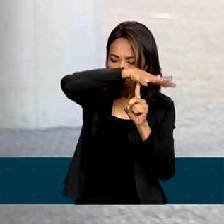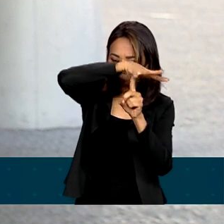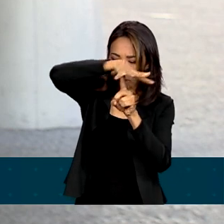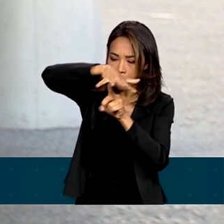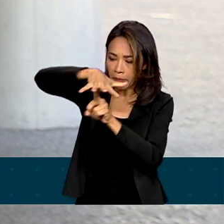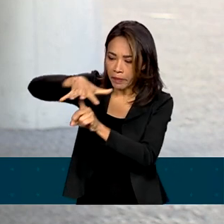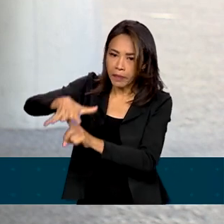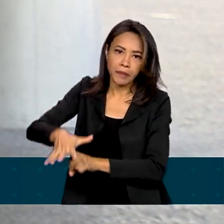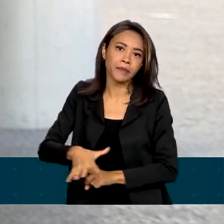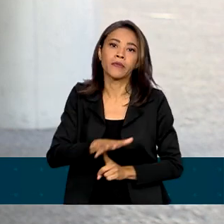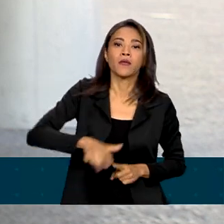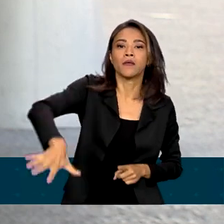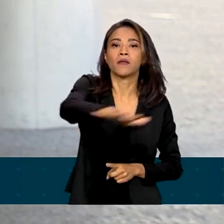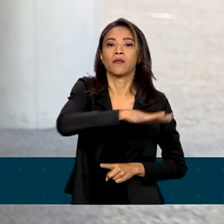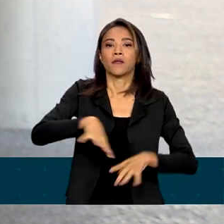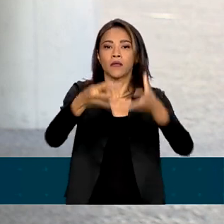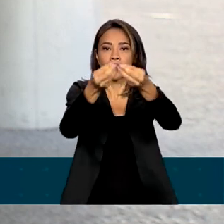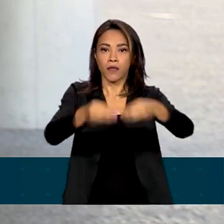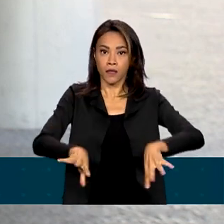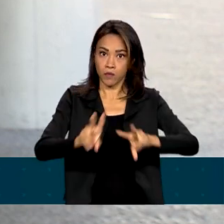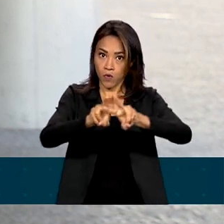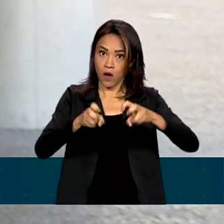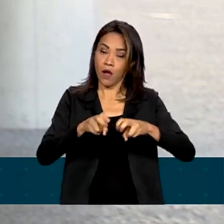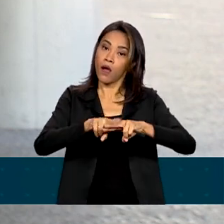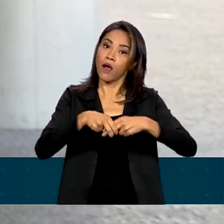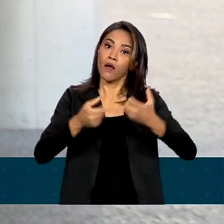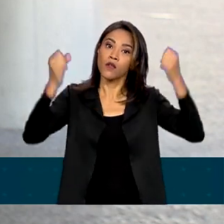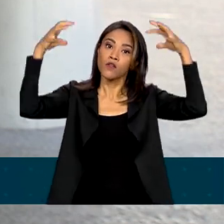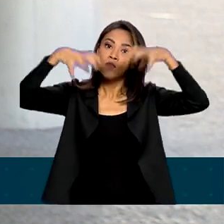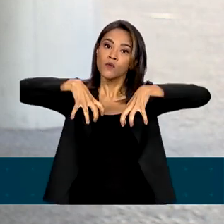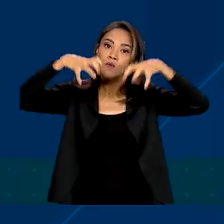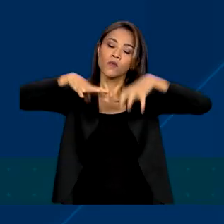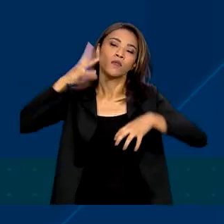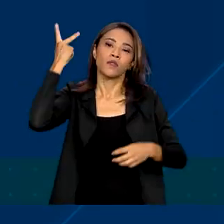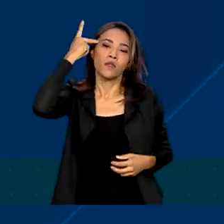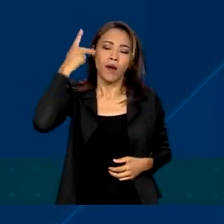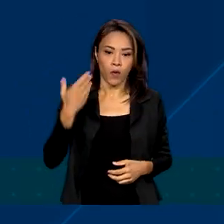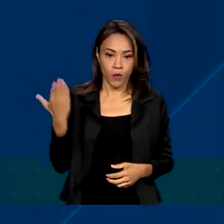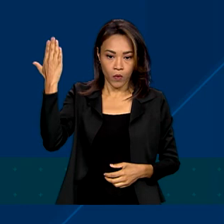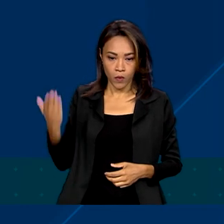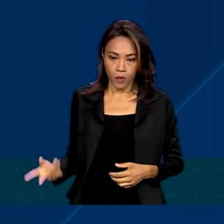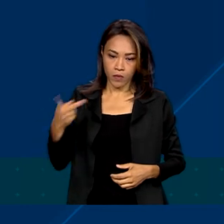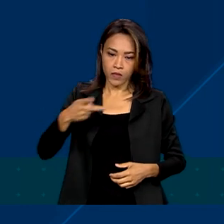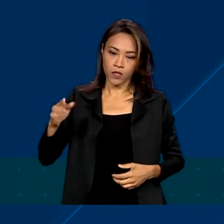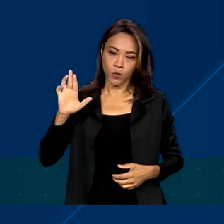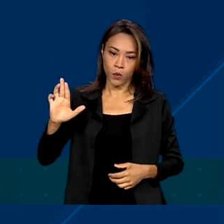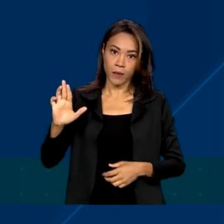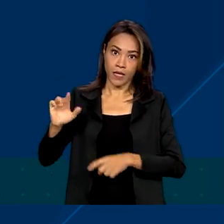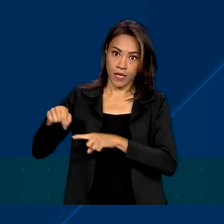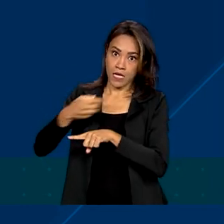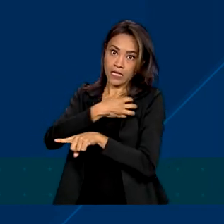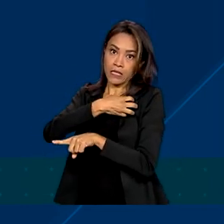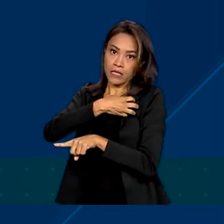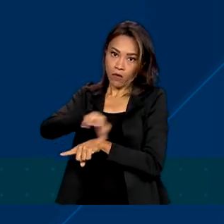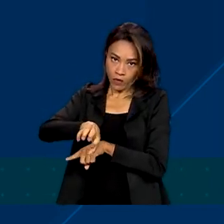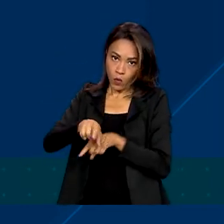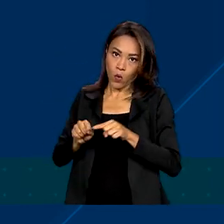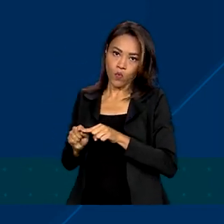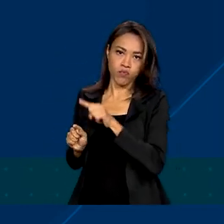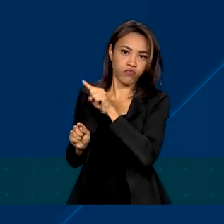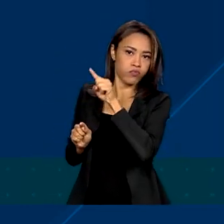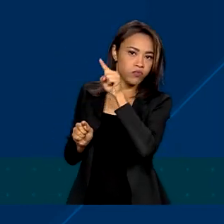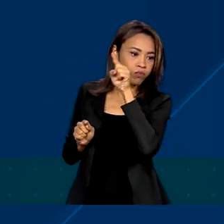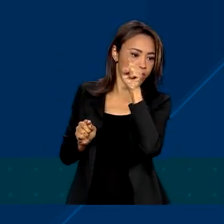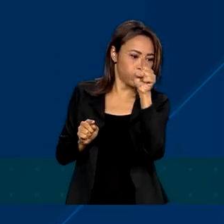atingidas justamente por essas fortes chuvas em São Paulo. O presidente Lula sai diretamente de Salvador e segue para São